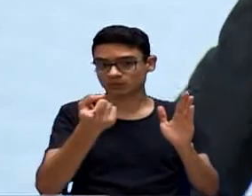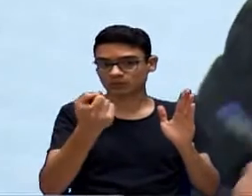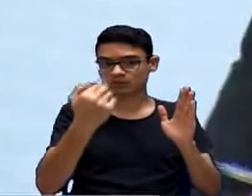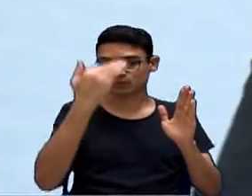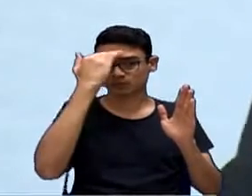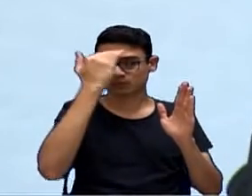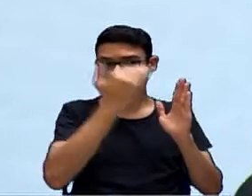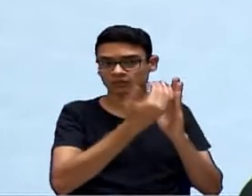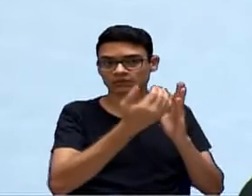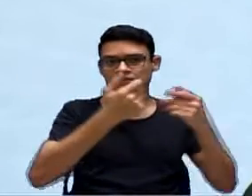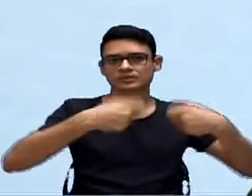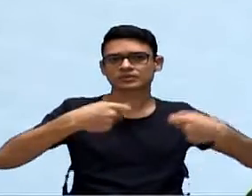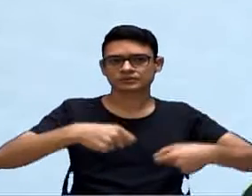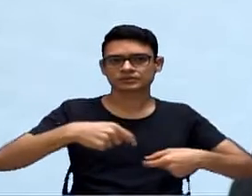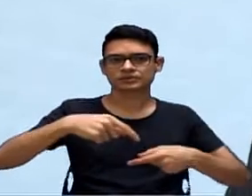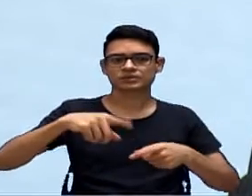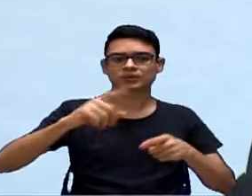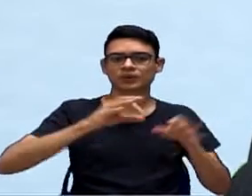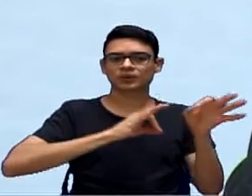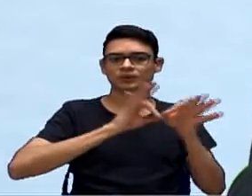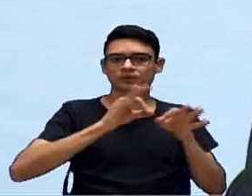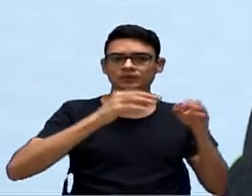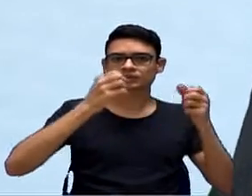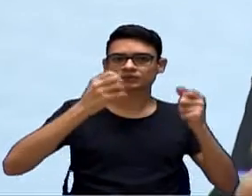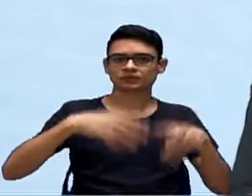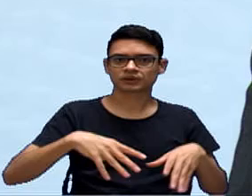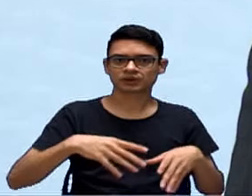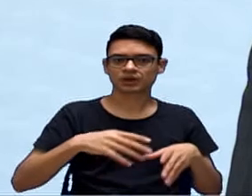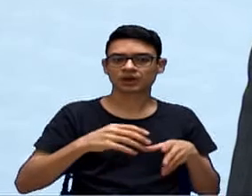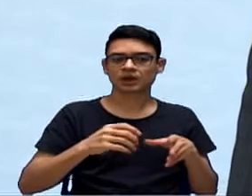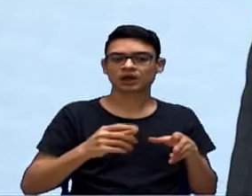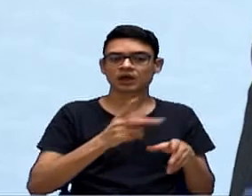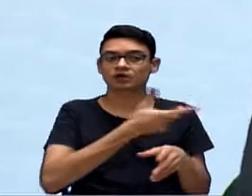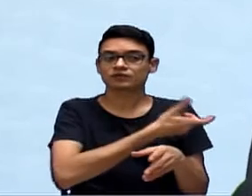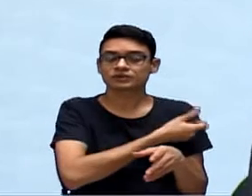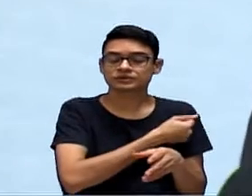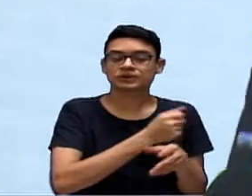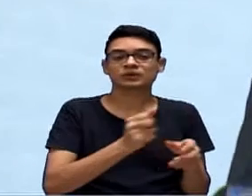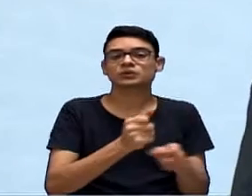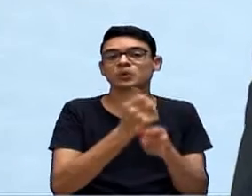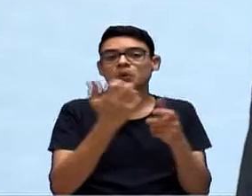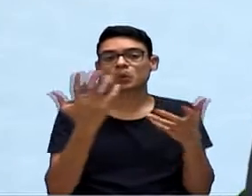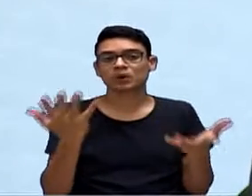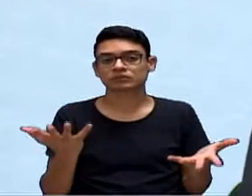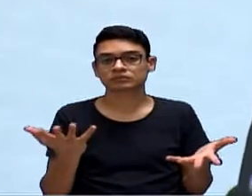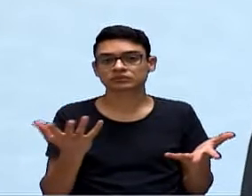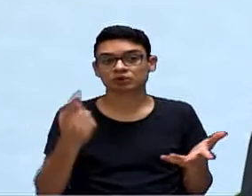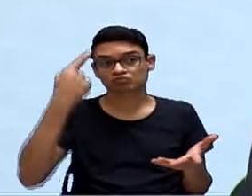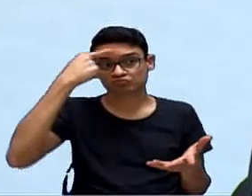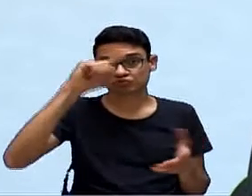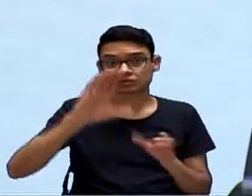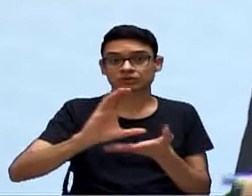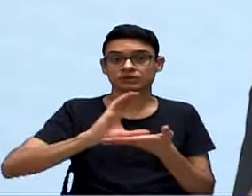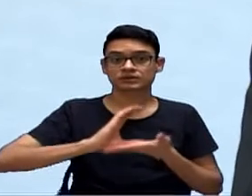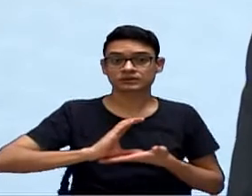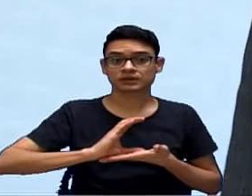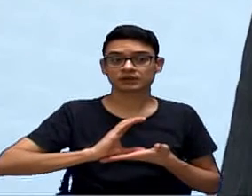Data, ele estabelece a quantidade de vacina recebida tem que ser divulgada, a data de recebimento, o lote, a